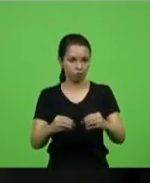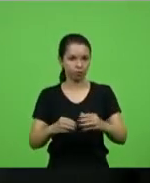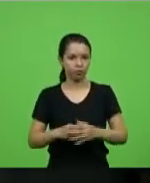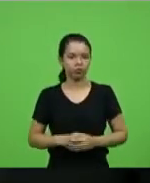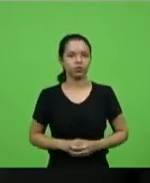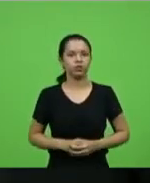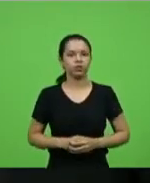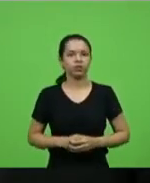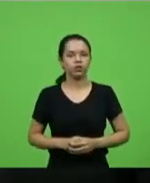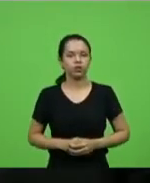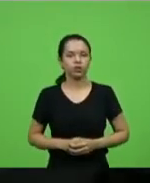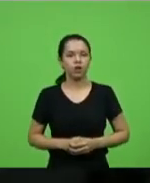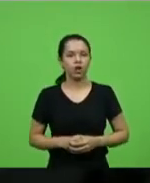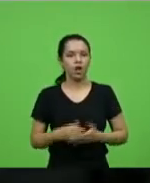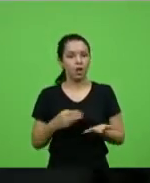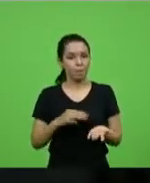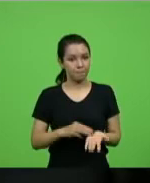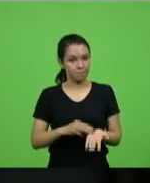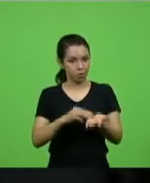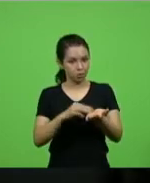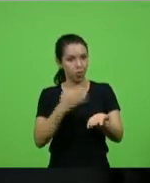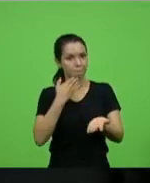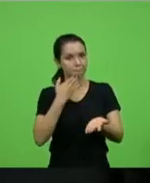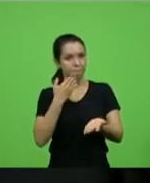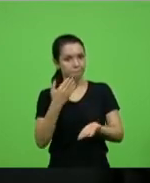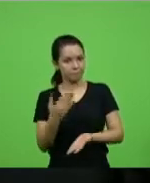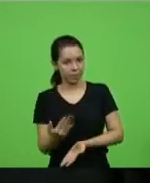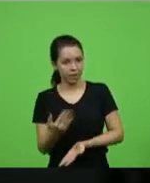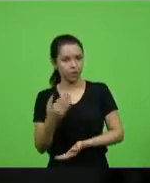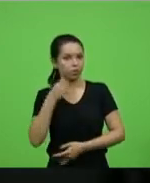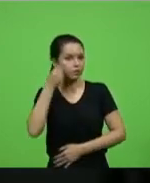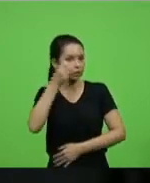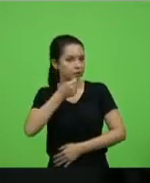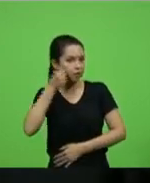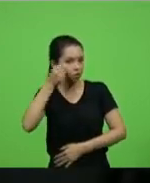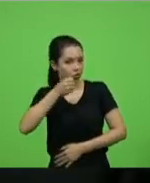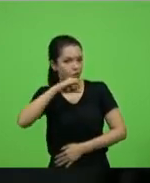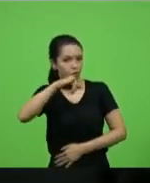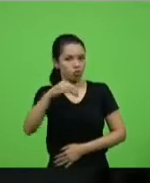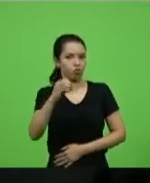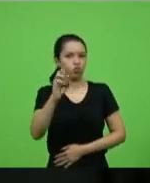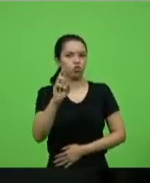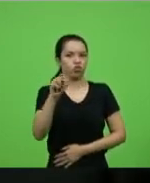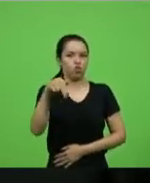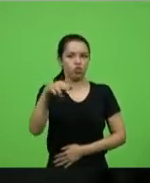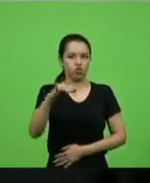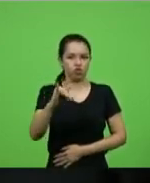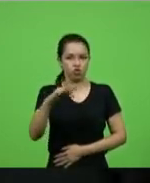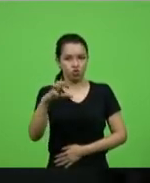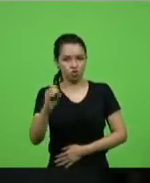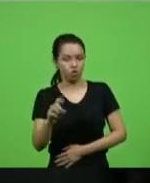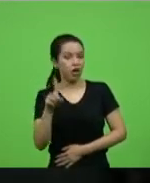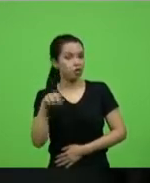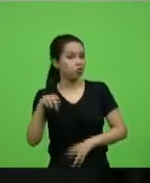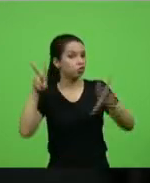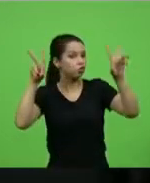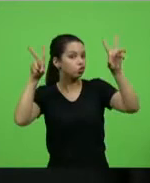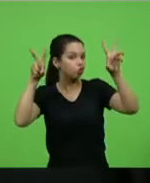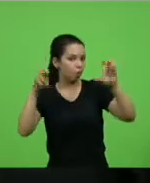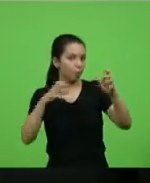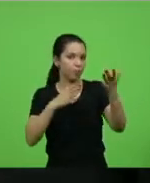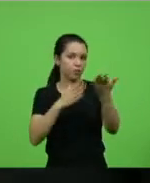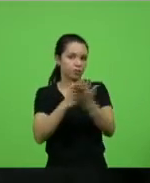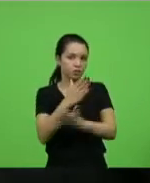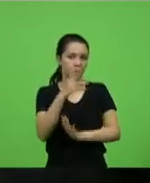moção de apelo ao senador Jorginho Melo é sobre a aprovação de um projeto de lei de grande importância para